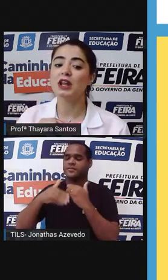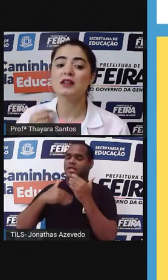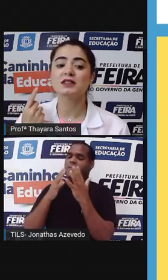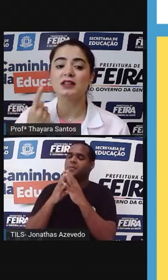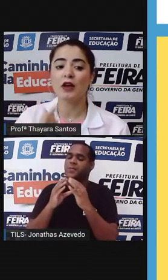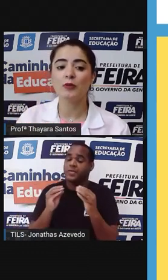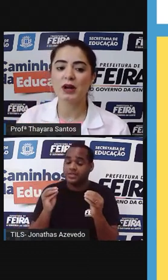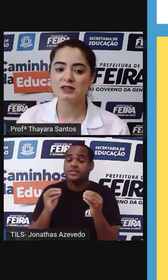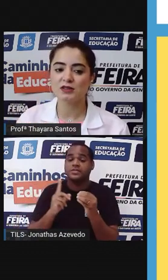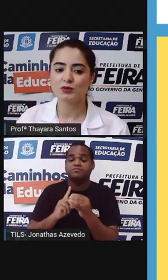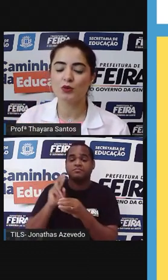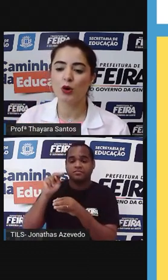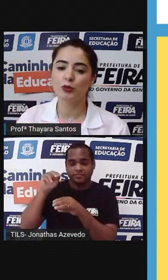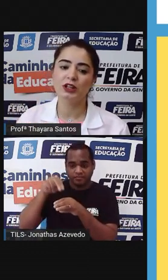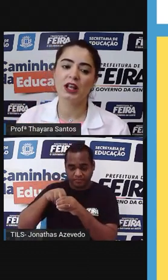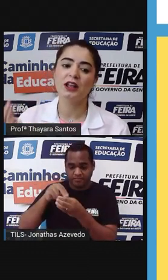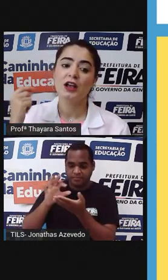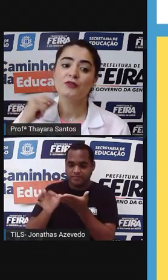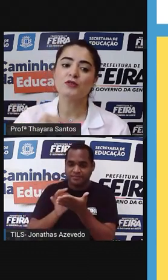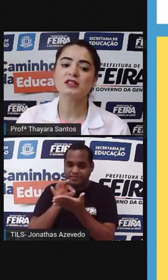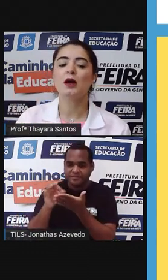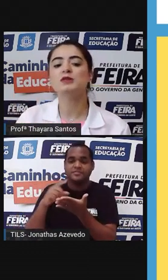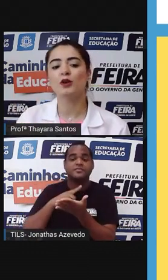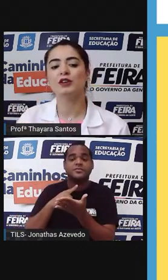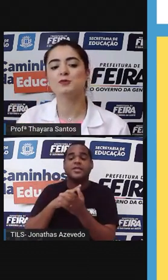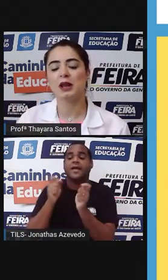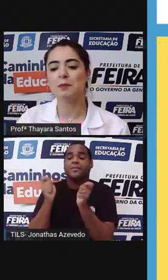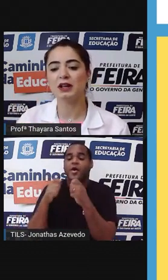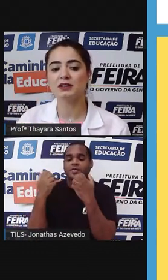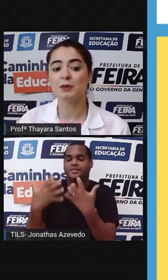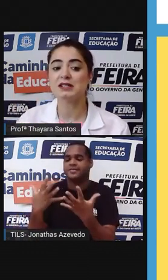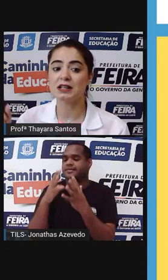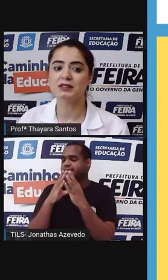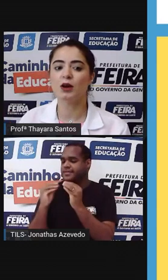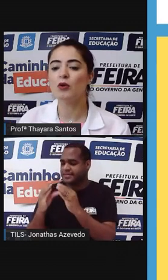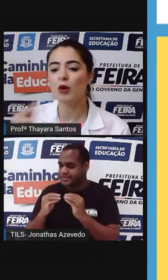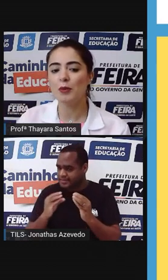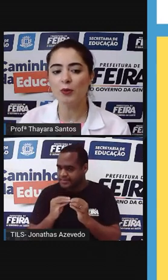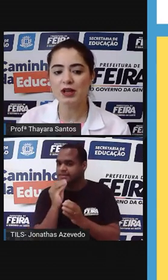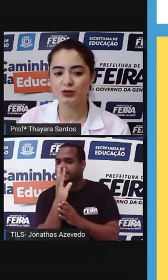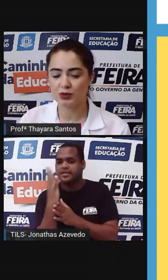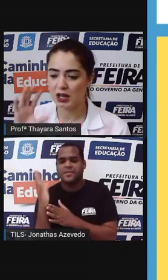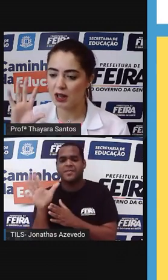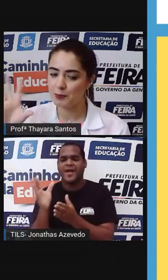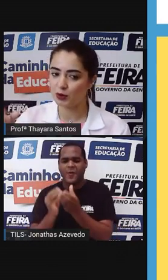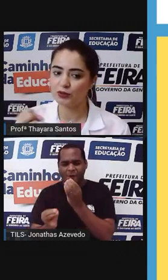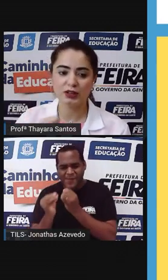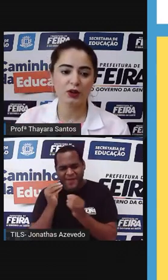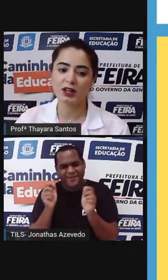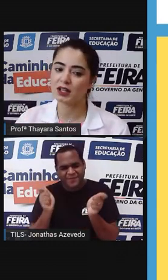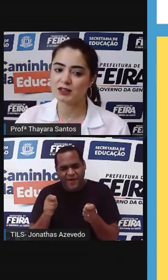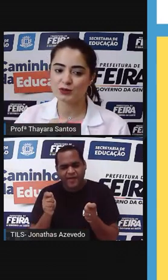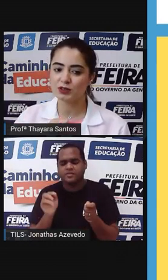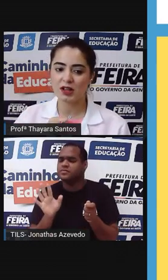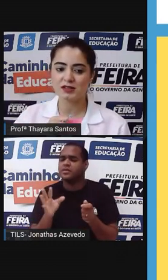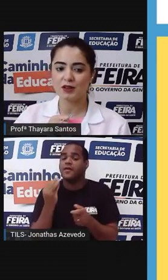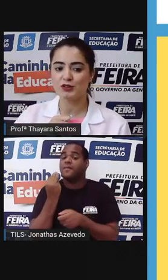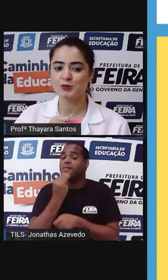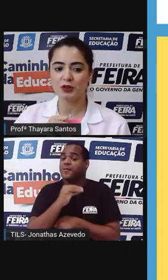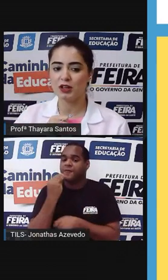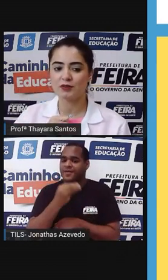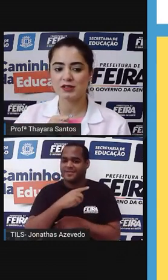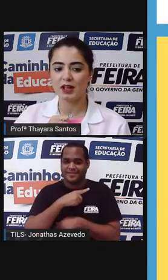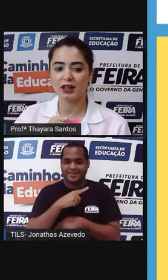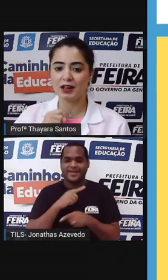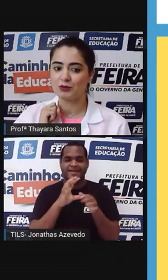os nutrientes que estavam presentes no corpo dele vão ser absorvidos pela planta, mas ela não comeu o bicho. Ela aproveitou ali aqueles nutrientes que